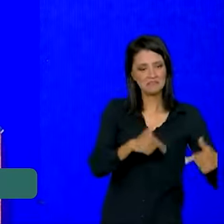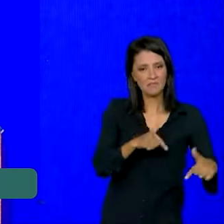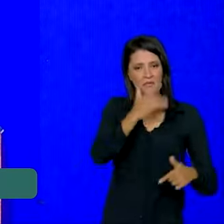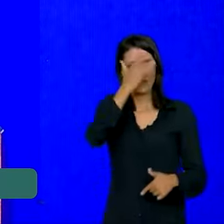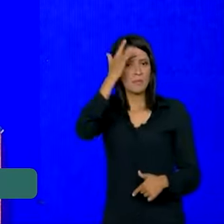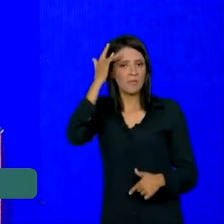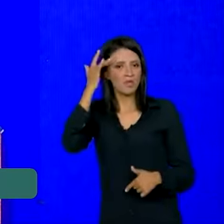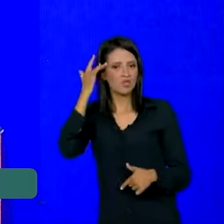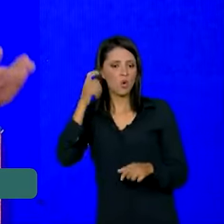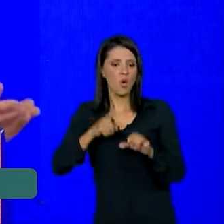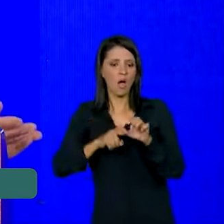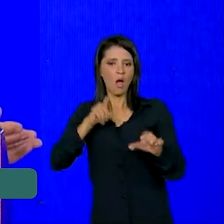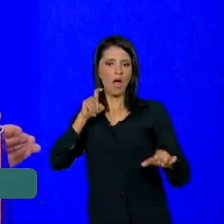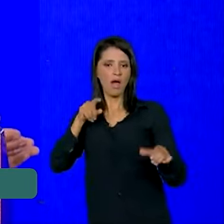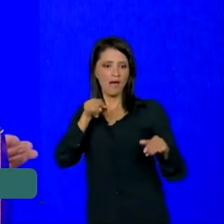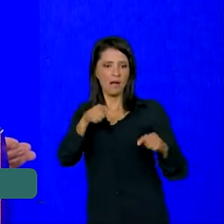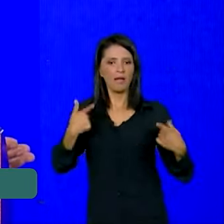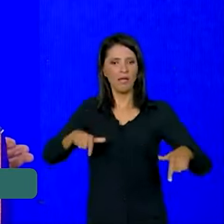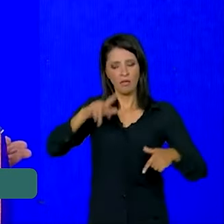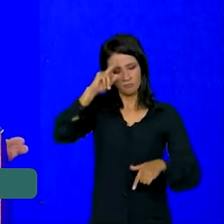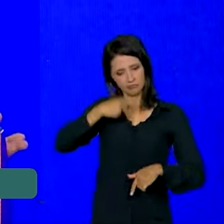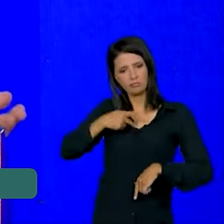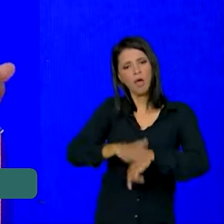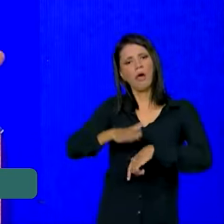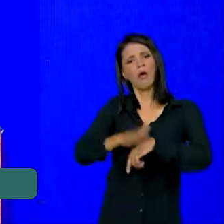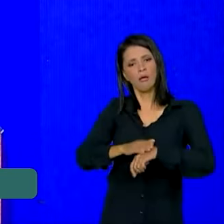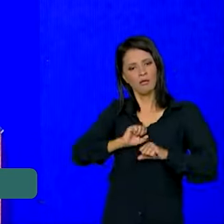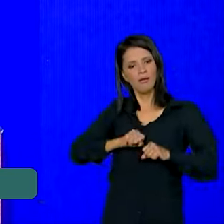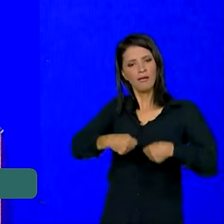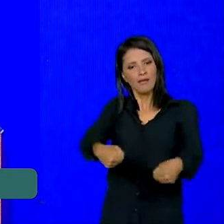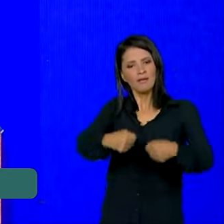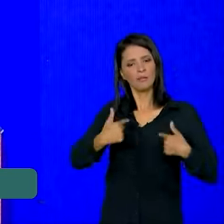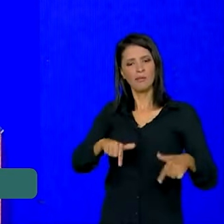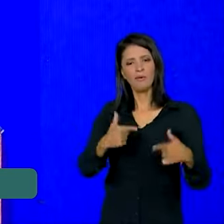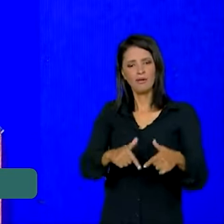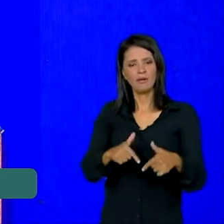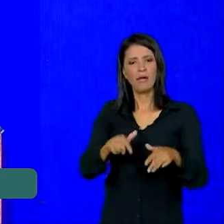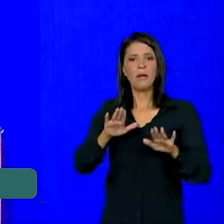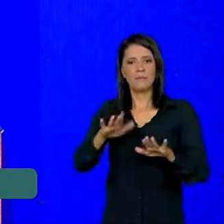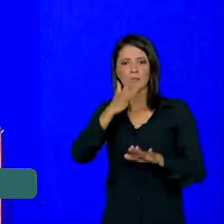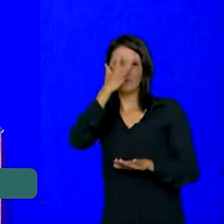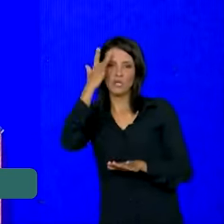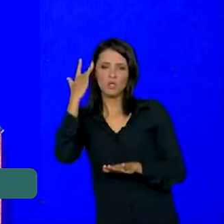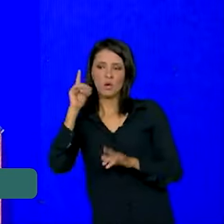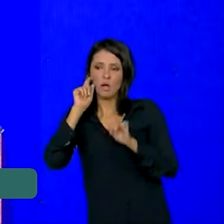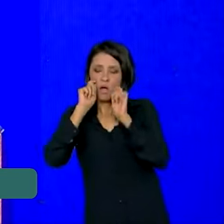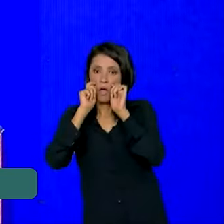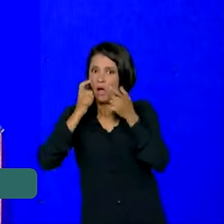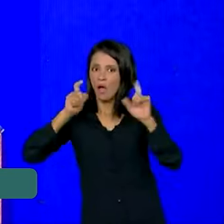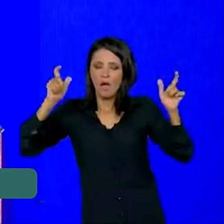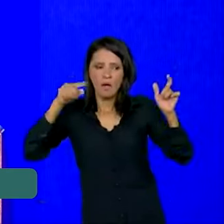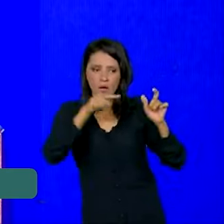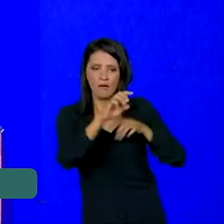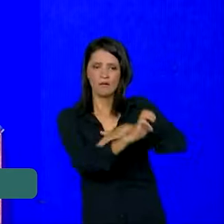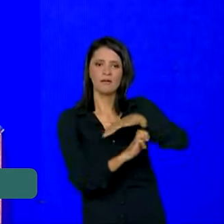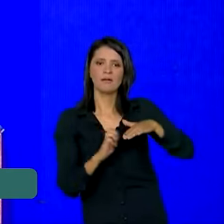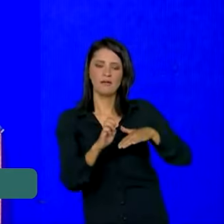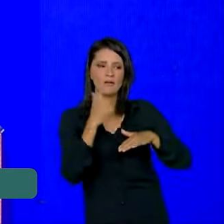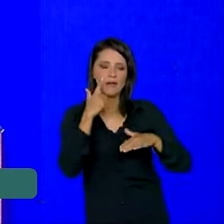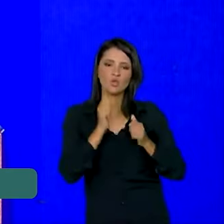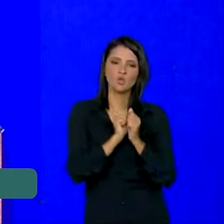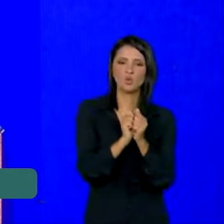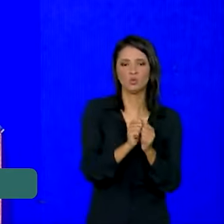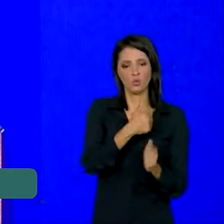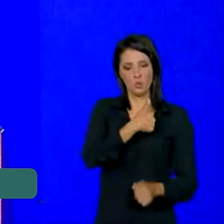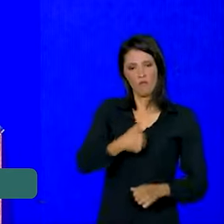pessoas querem ter autonomia, vão ter autonomia, mas ao mesmo tempo as pessoas resolveram acordar com os empresários e com